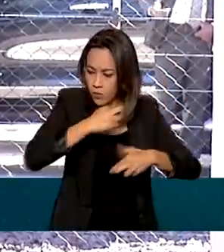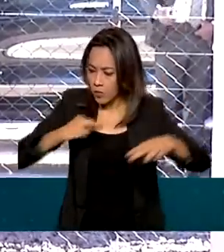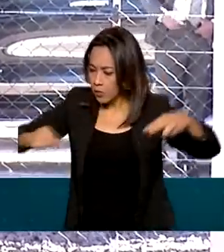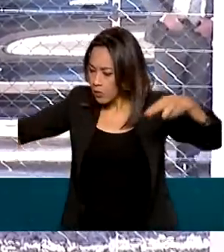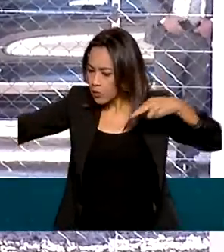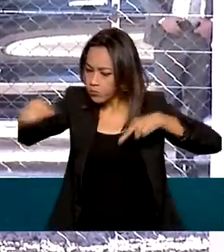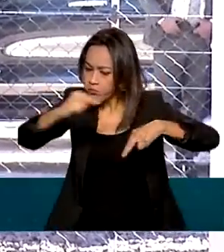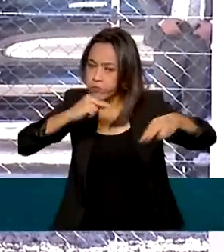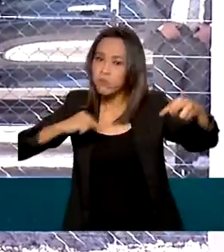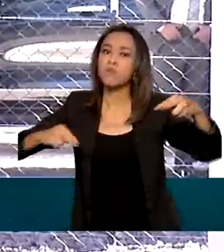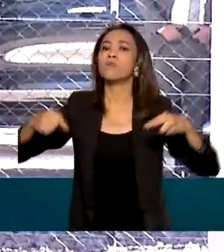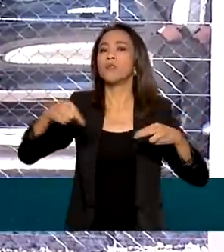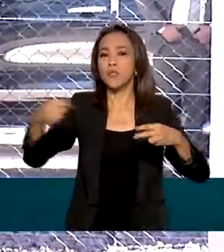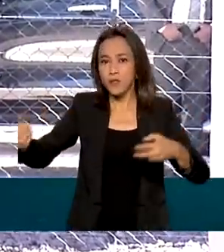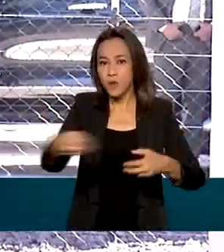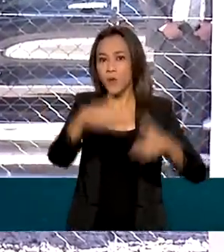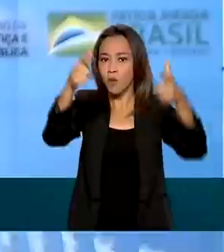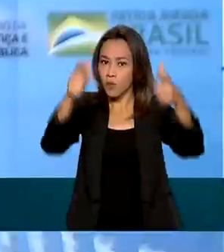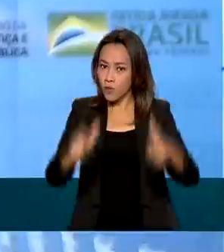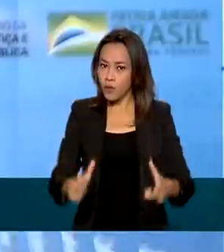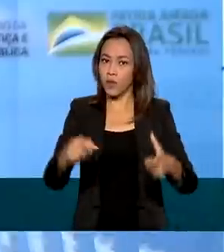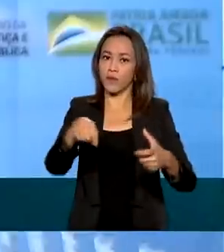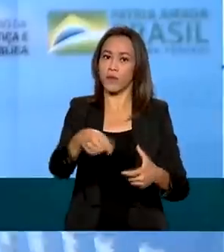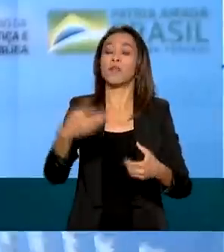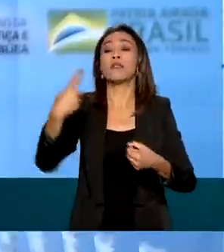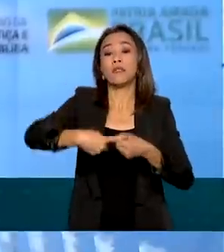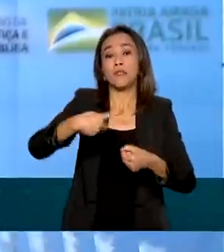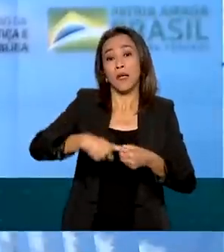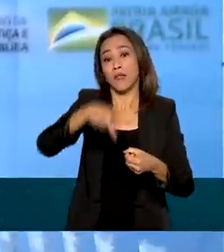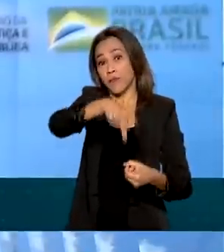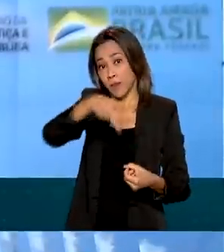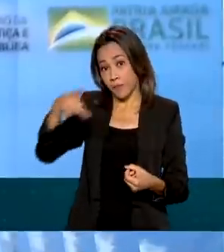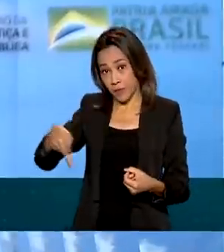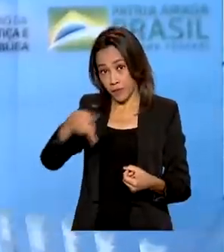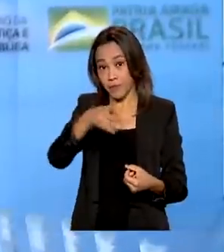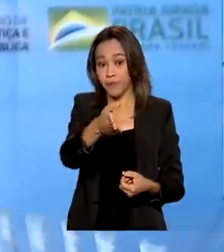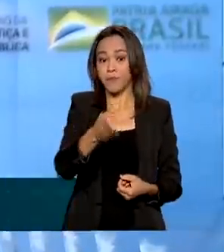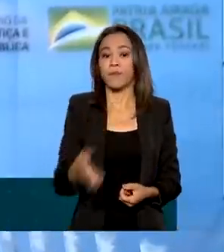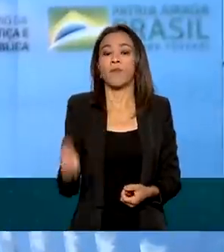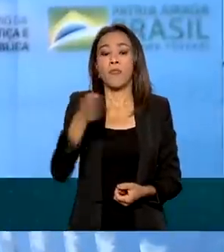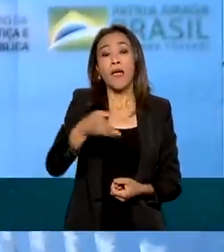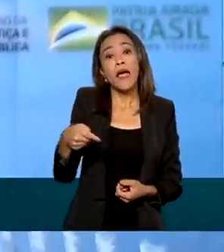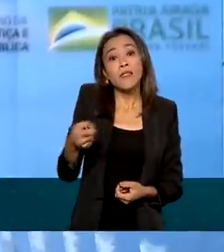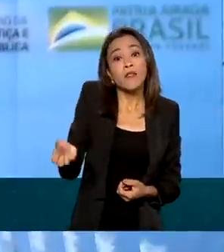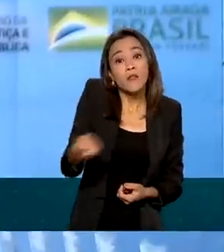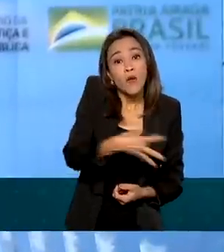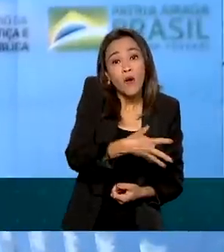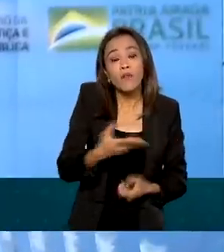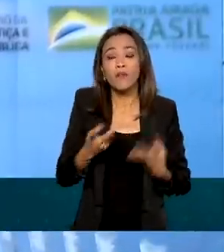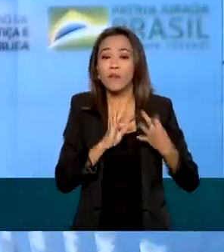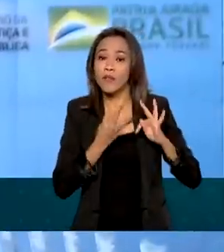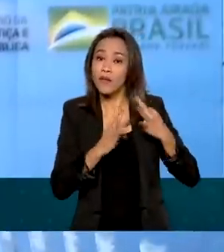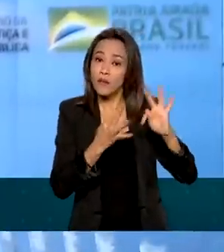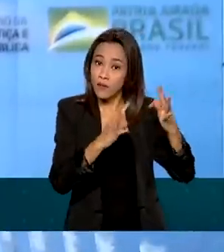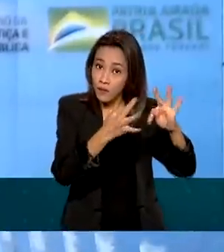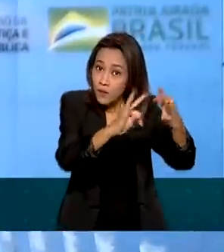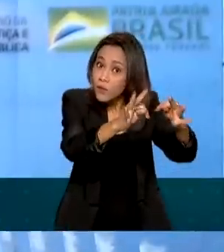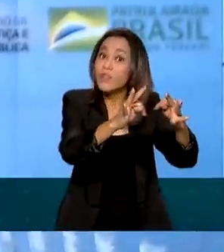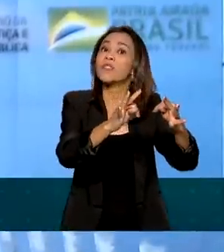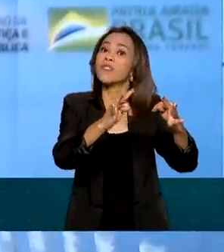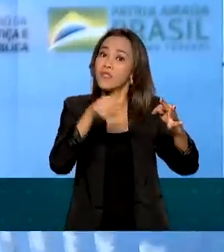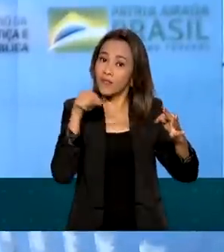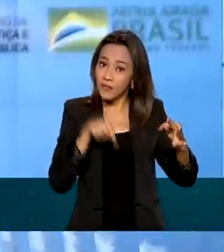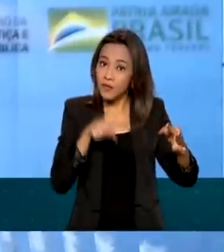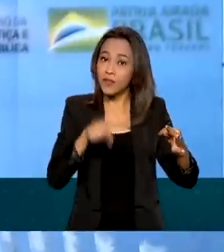da novíssima estação radar aqui de Ponta Porã. A nova tecnologia permite monitorar o chamado tráfego não